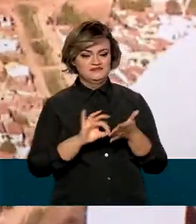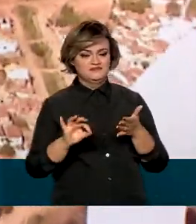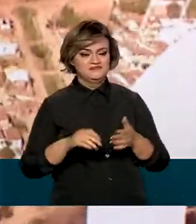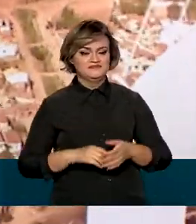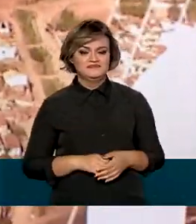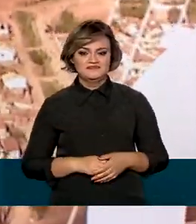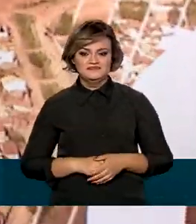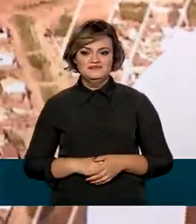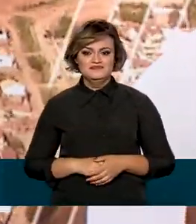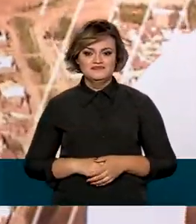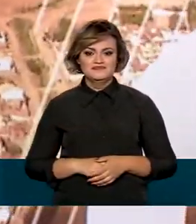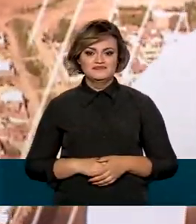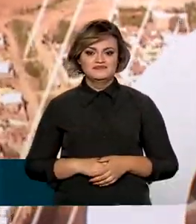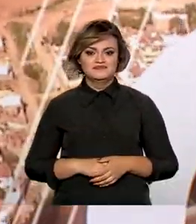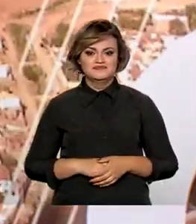que aparece aí na sua tela.